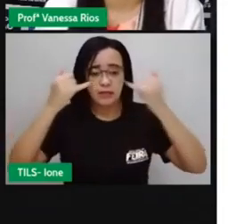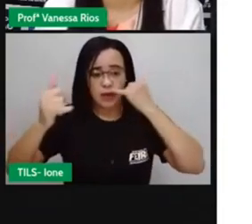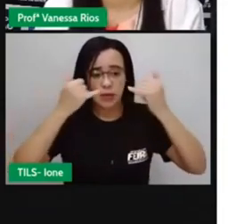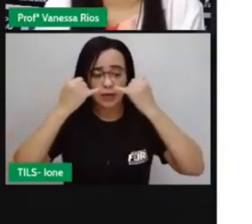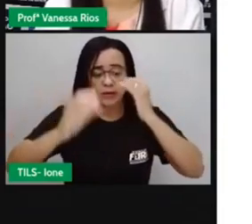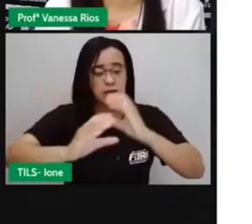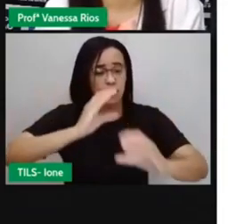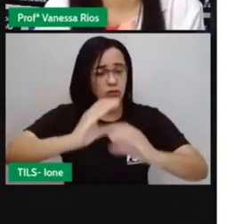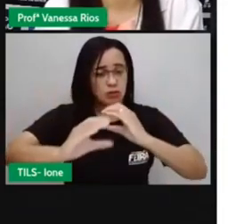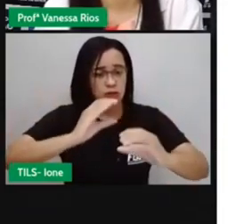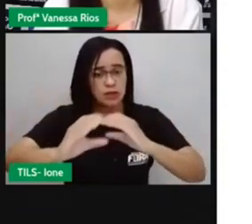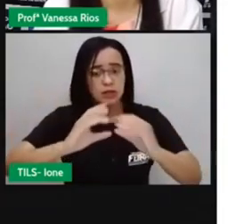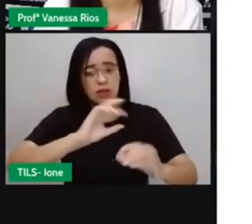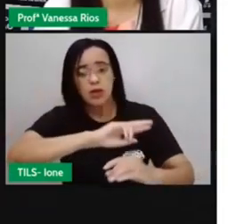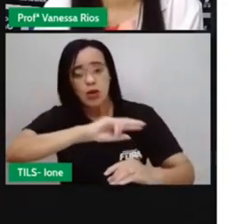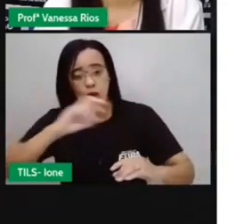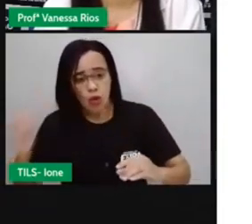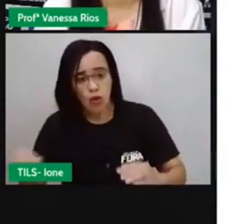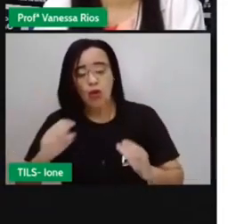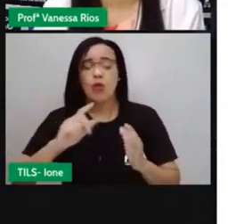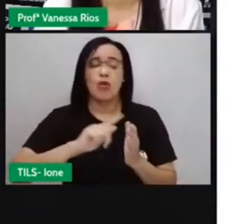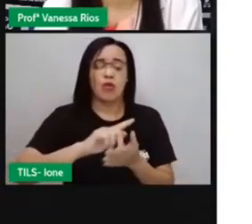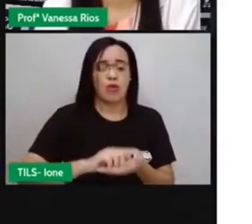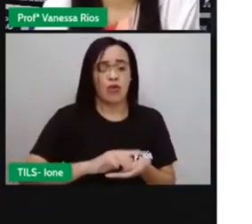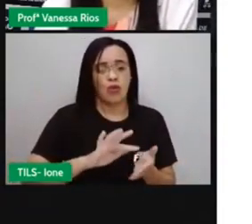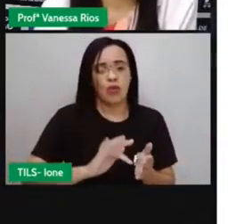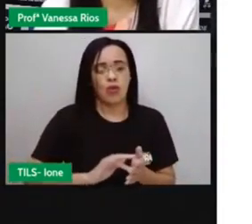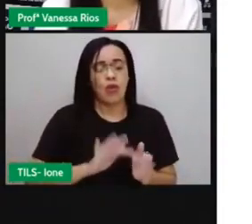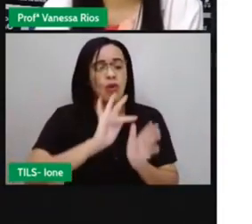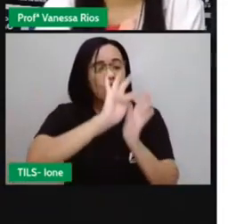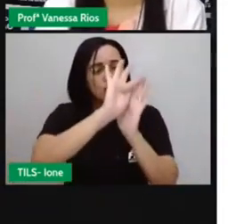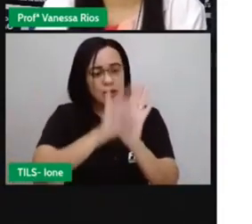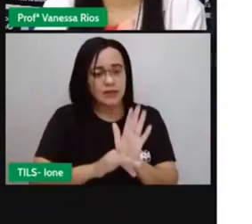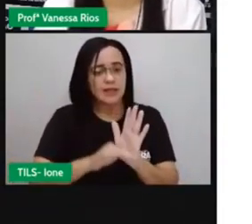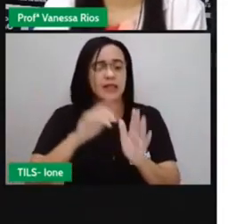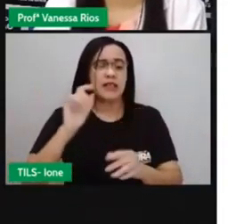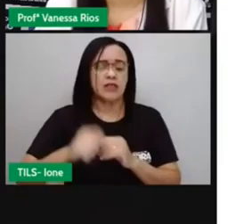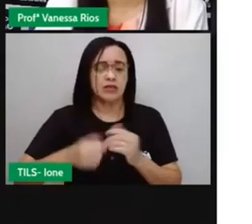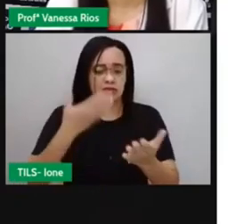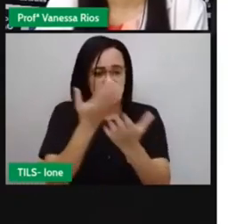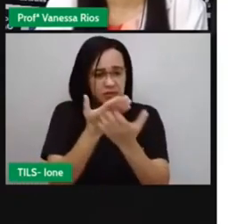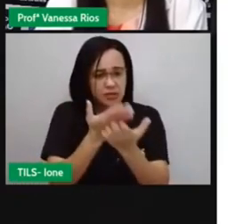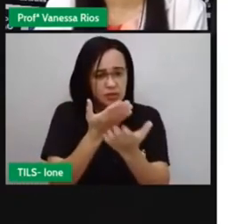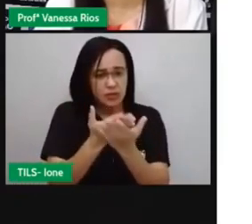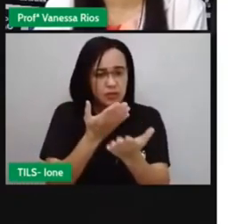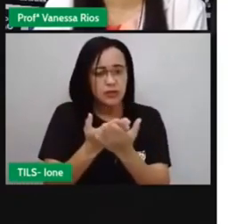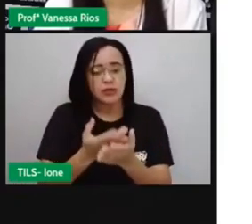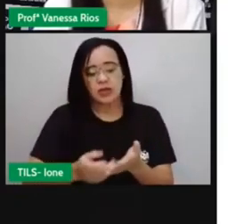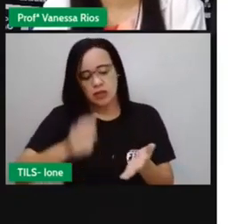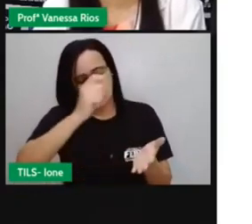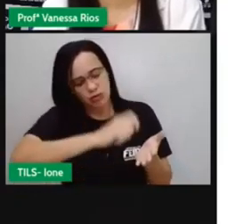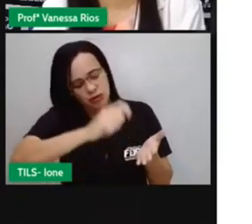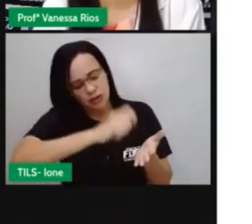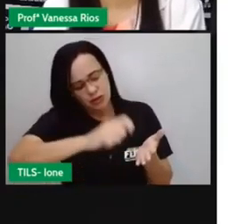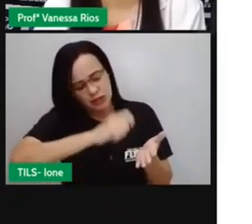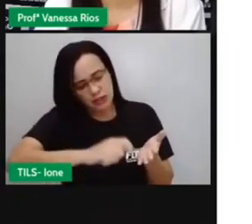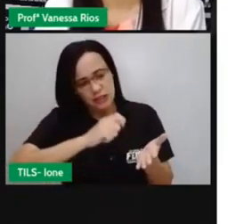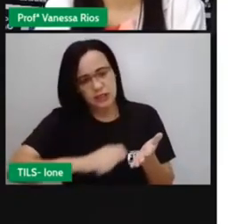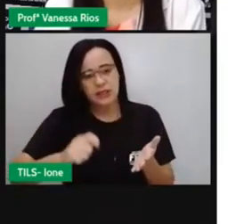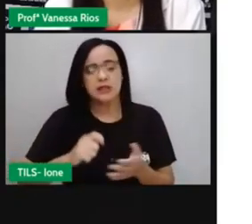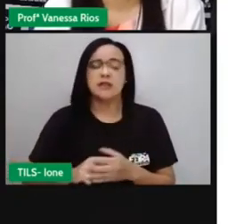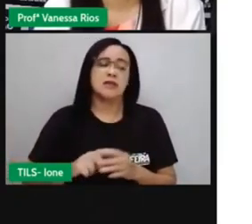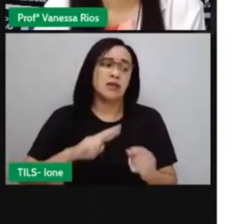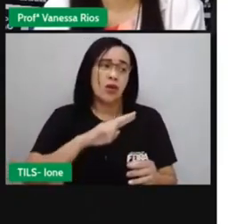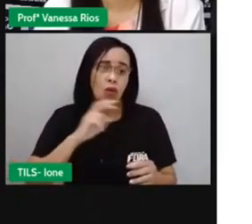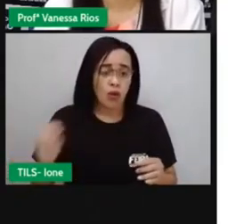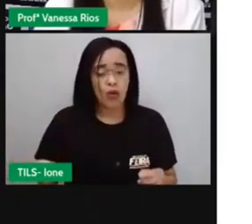estudando e que a gente observa aí no mundo da escrita, né? E também no mundo virtual, onde